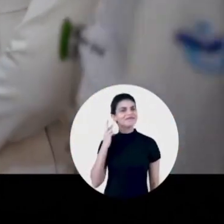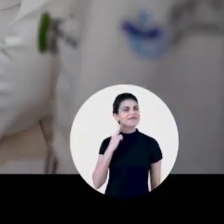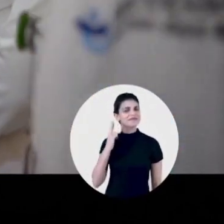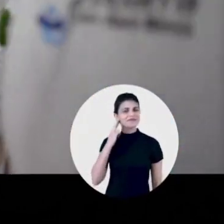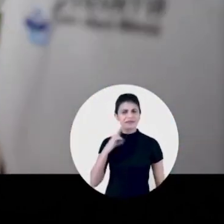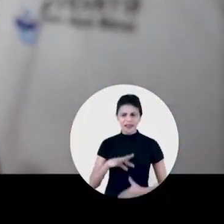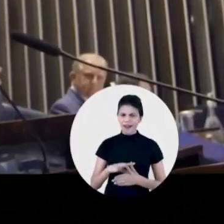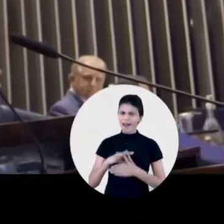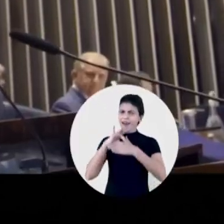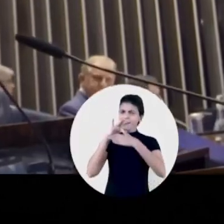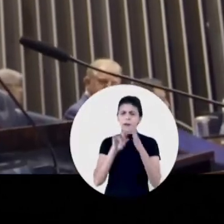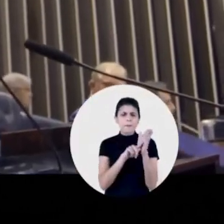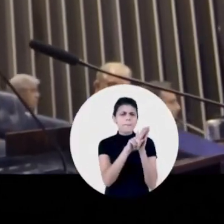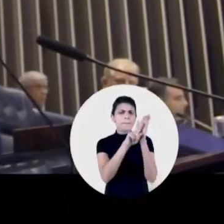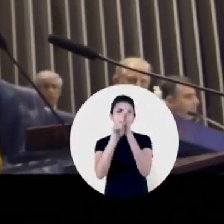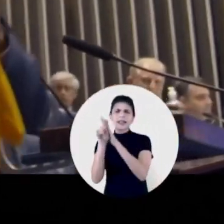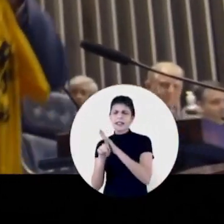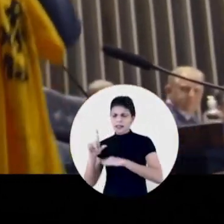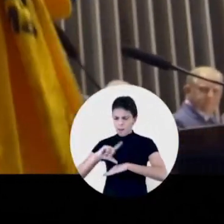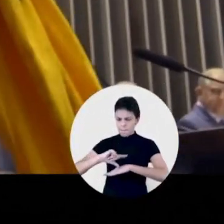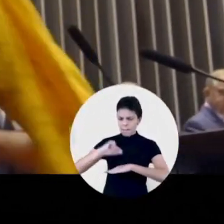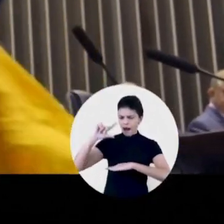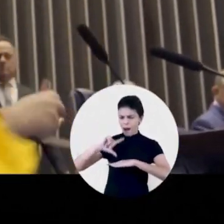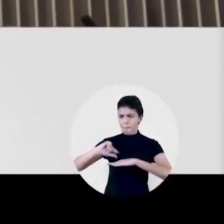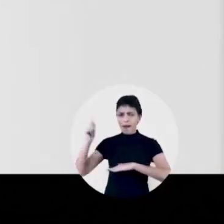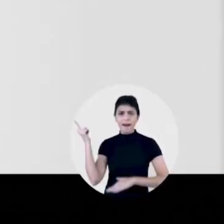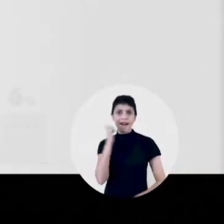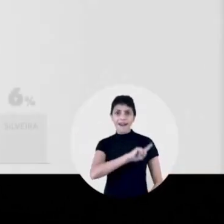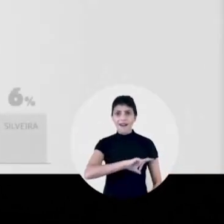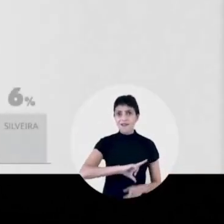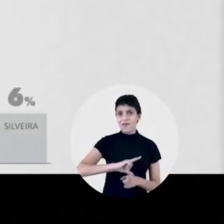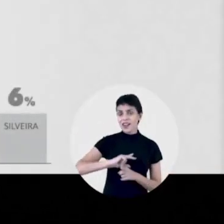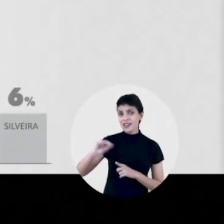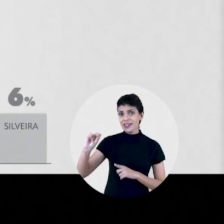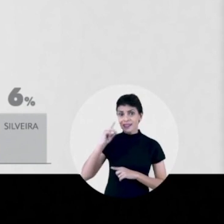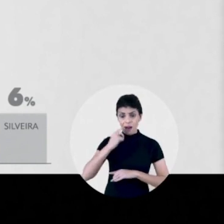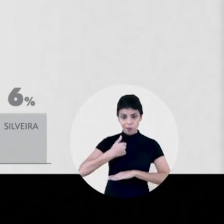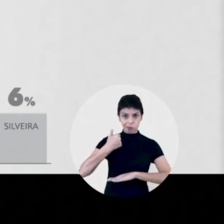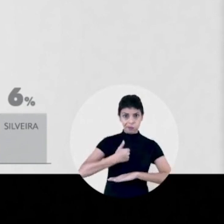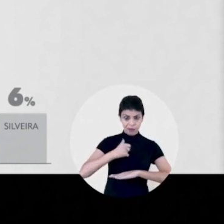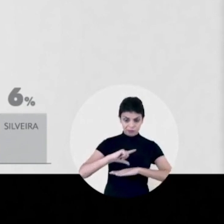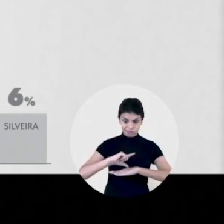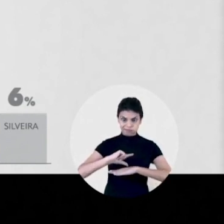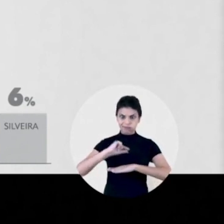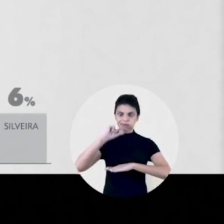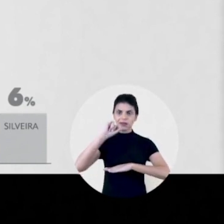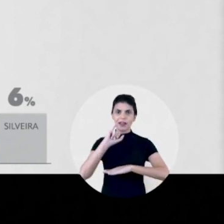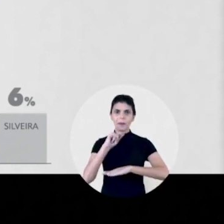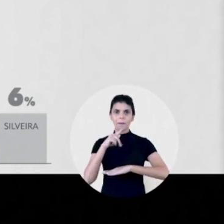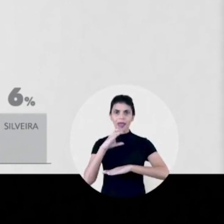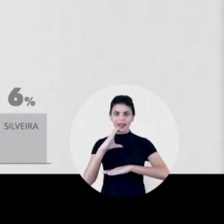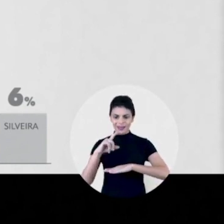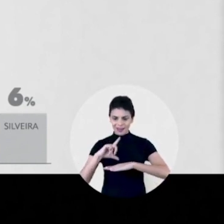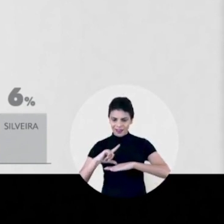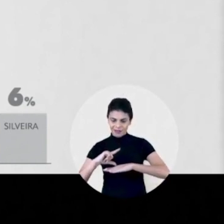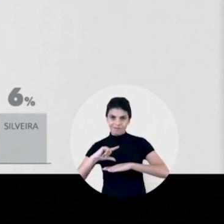liderando todas as pesquisas. E mais uma vez vai vencer. Romário está em primeiro lugar na pesquisa do IPEC. Em